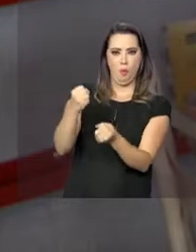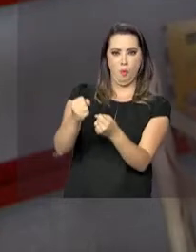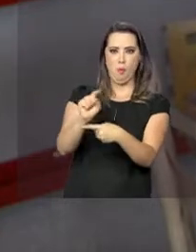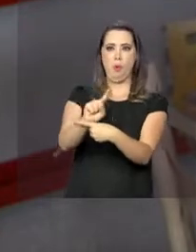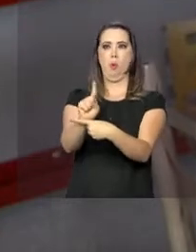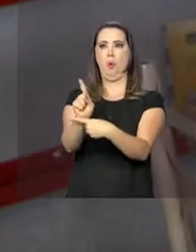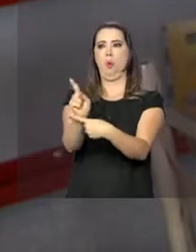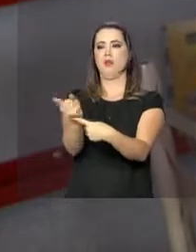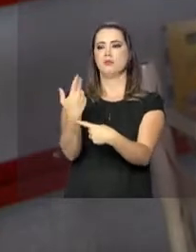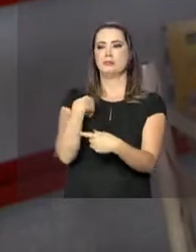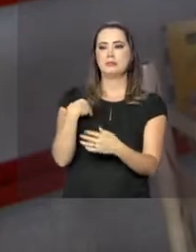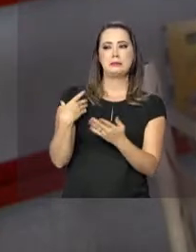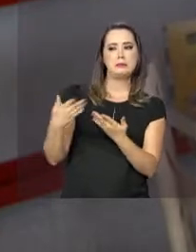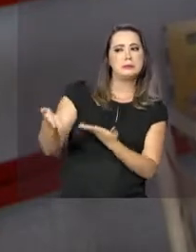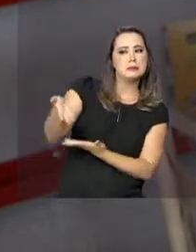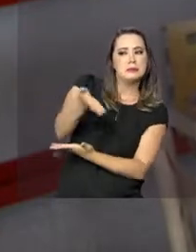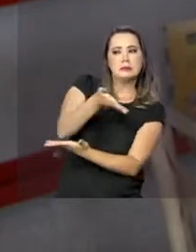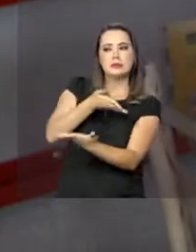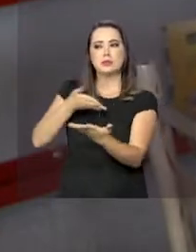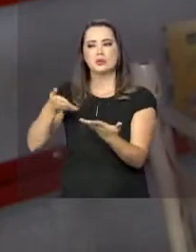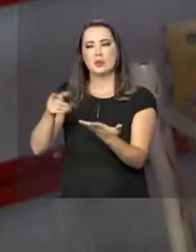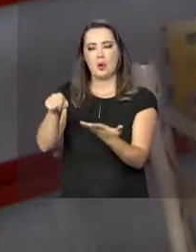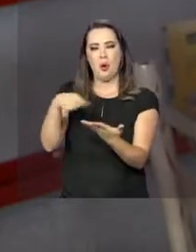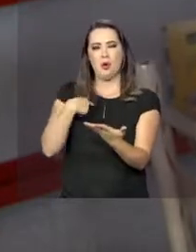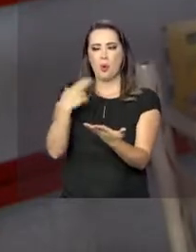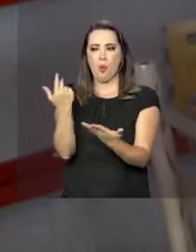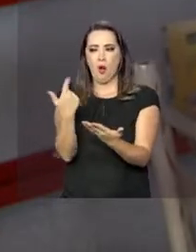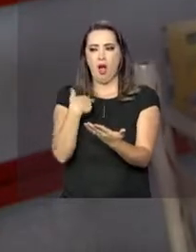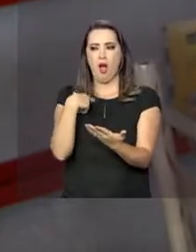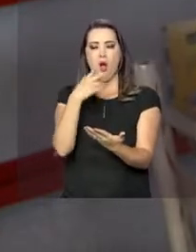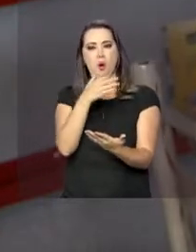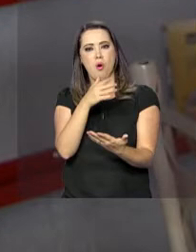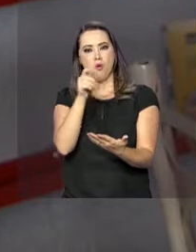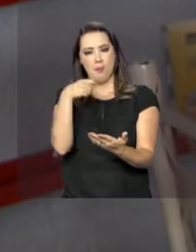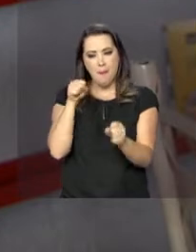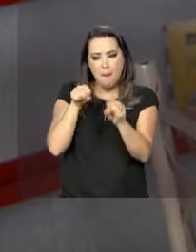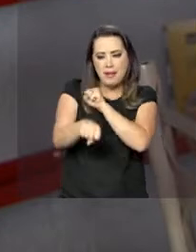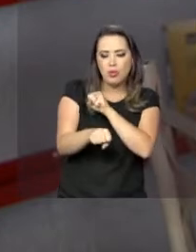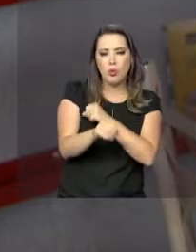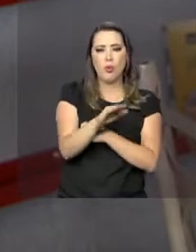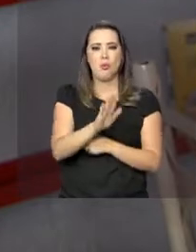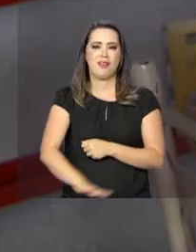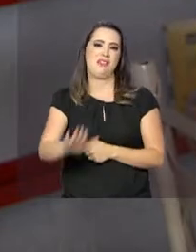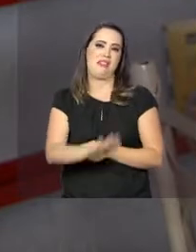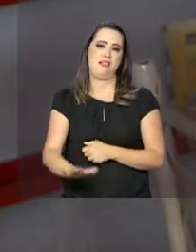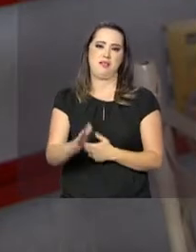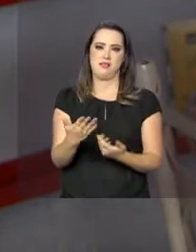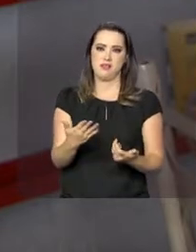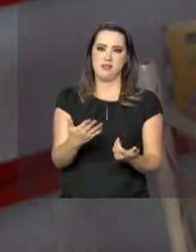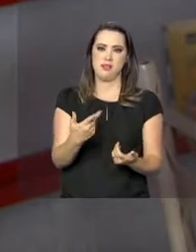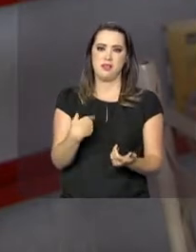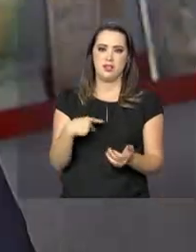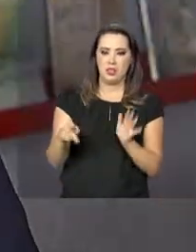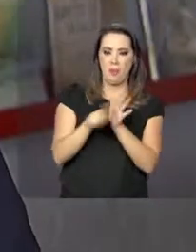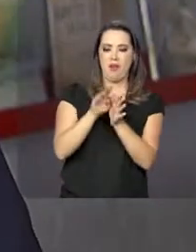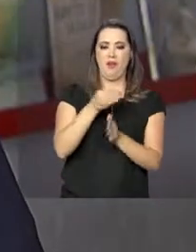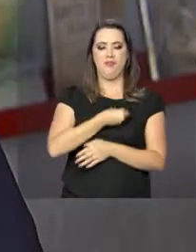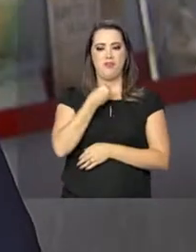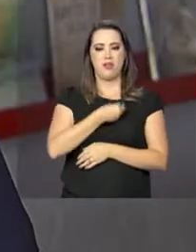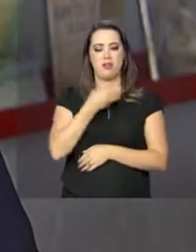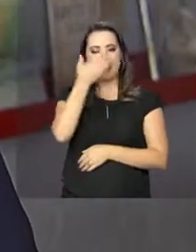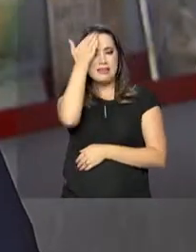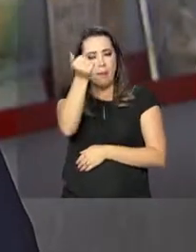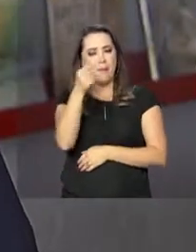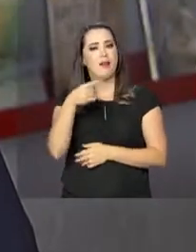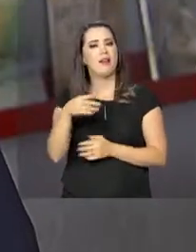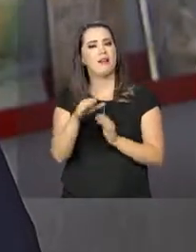Sabe? Eu fico me imaginando, me colocando no lugar dele, se eu tivesse o sangue de uma criança nas minhas mãos. Na minha conta de vida. Porque é algo que